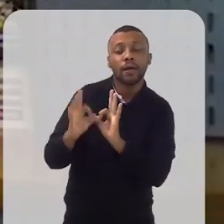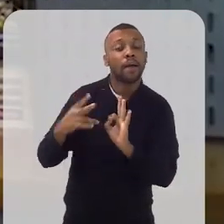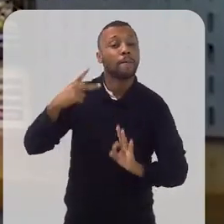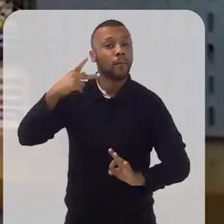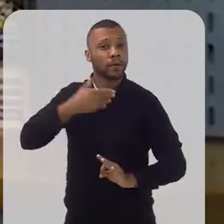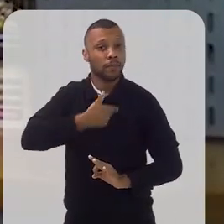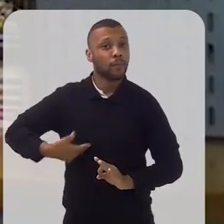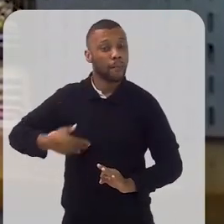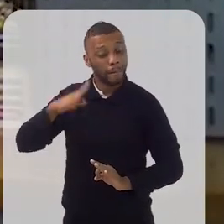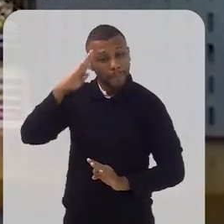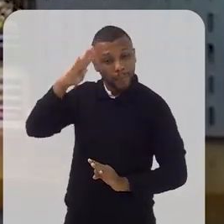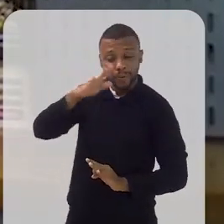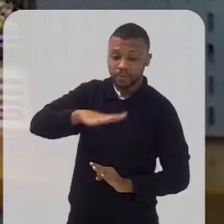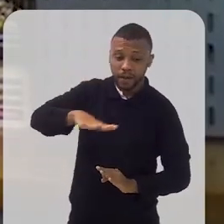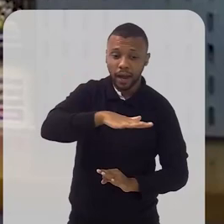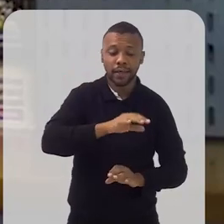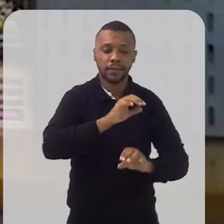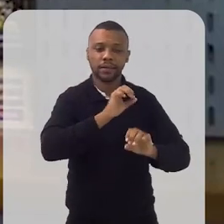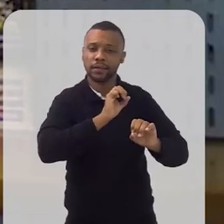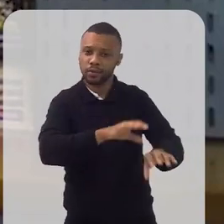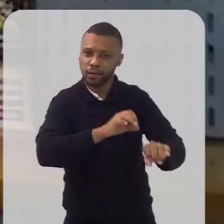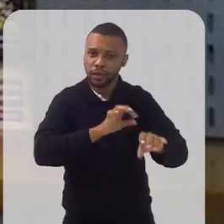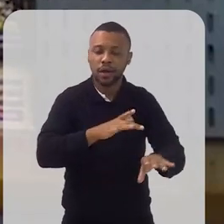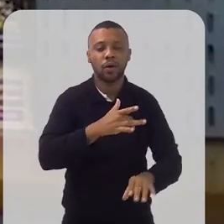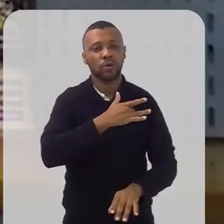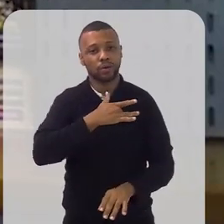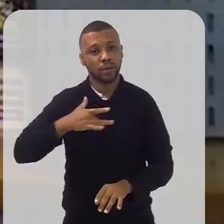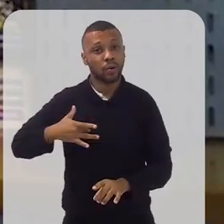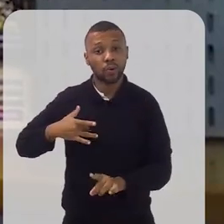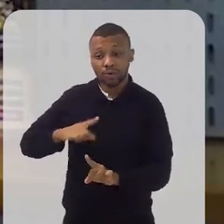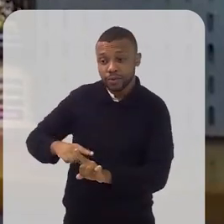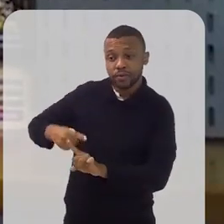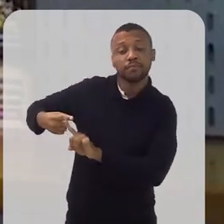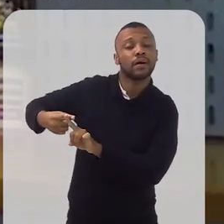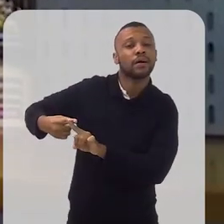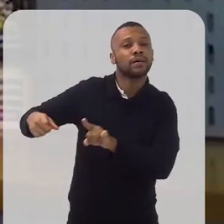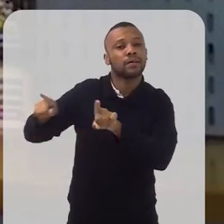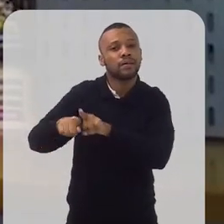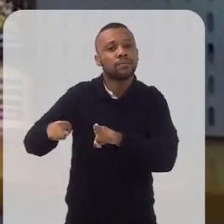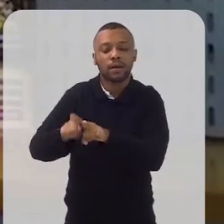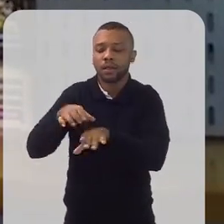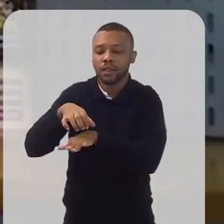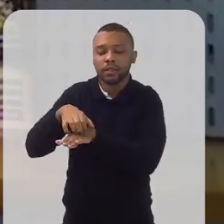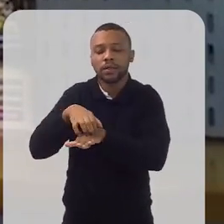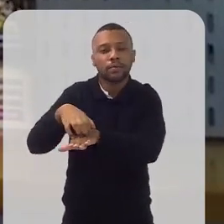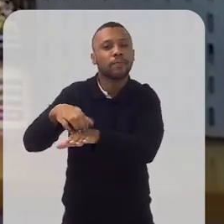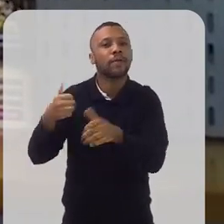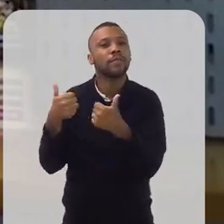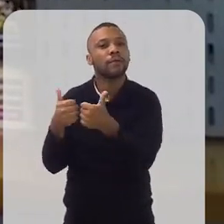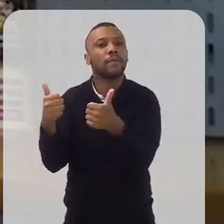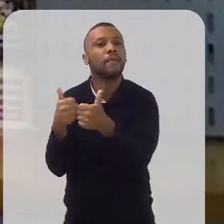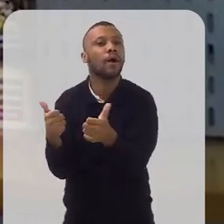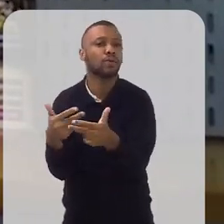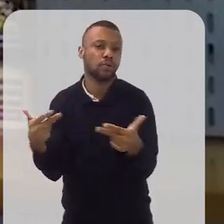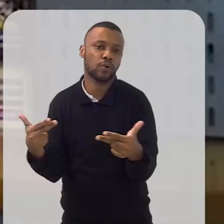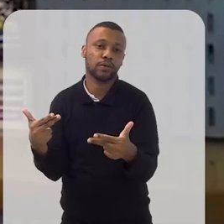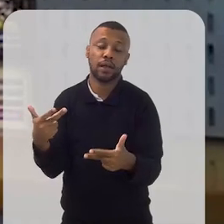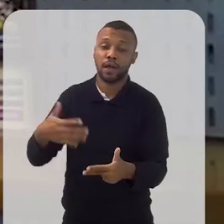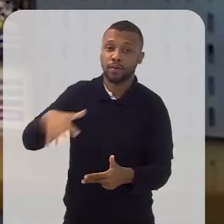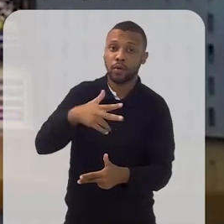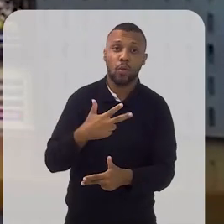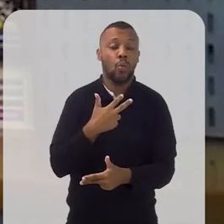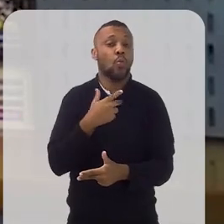especialmente educação, saúde e transporte? Porque há o isolamento geográfico. Essas pessoas não conseguem